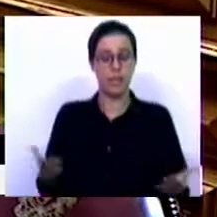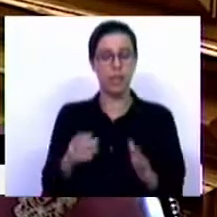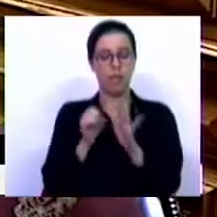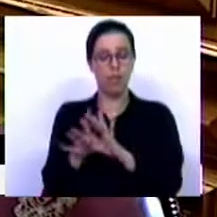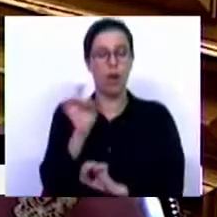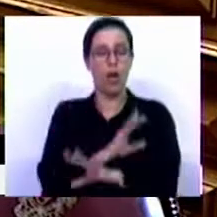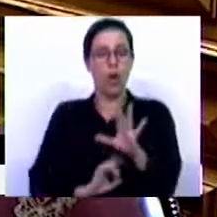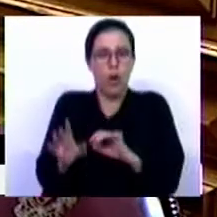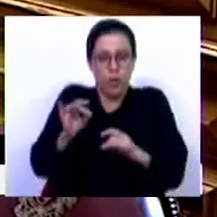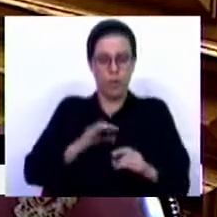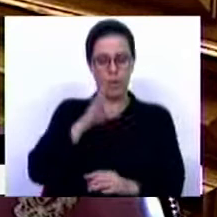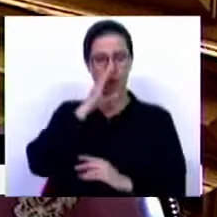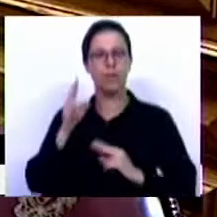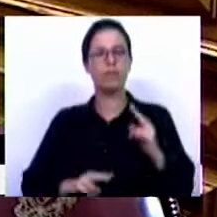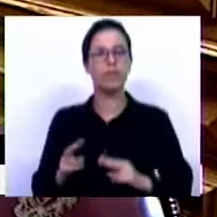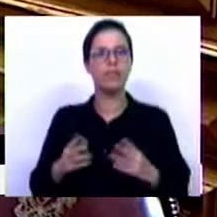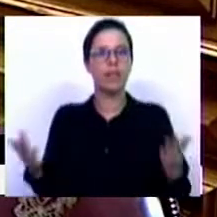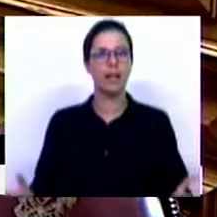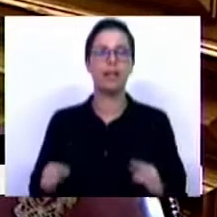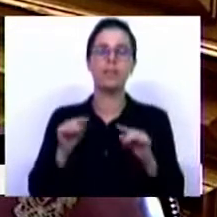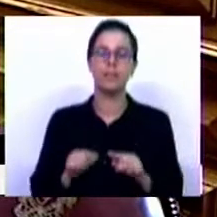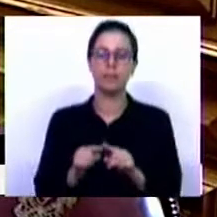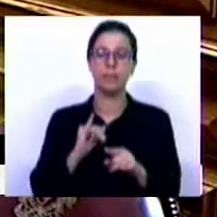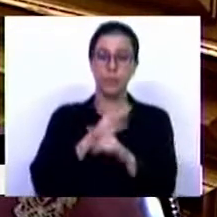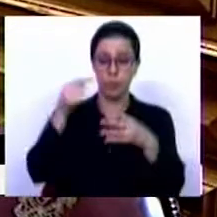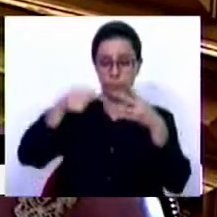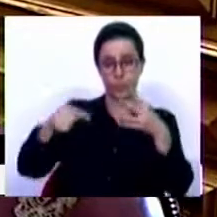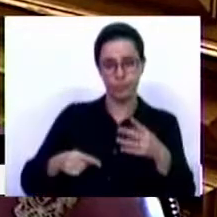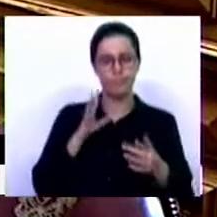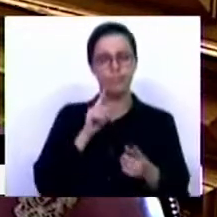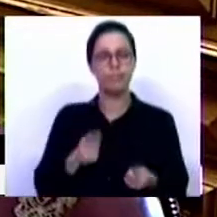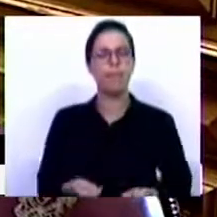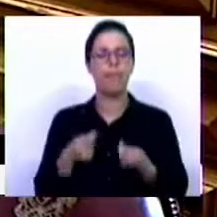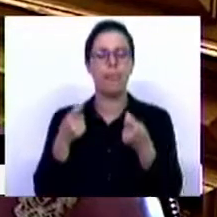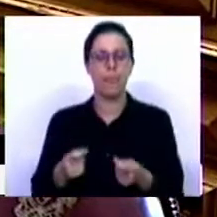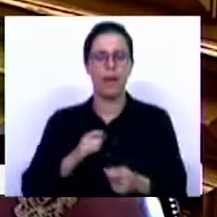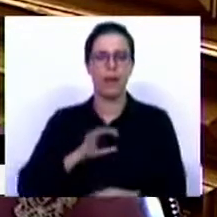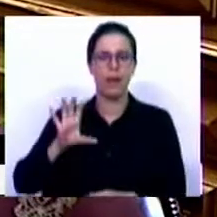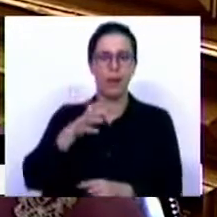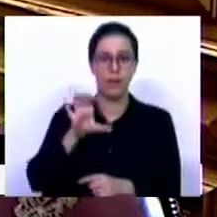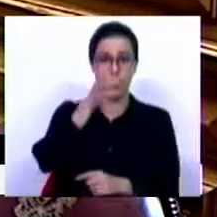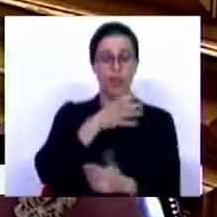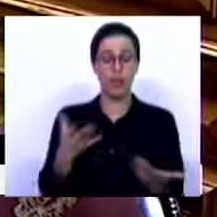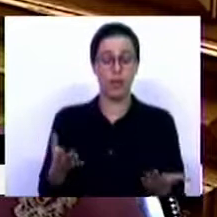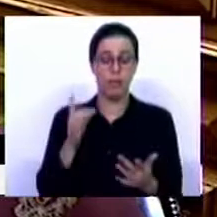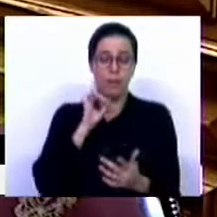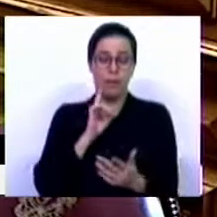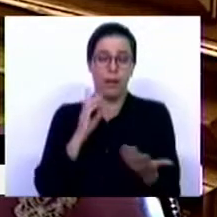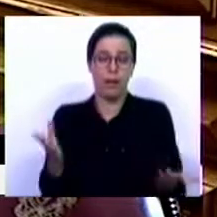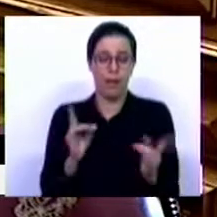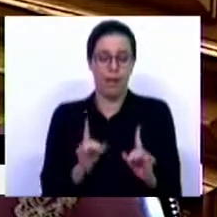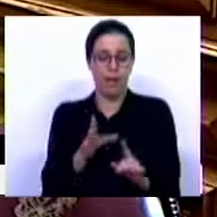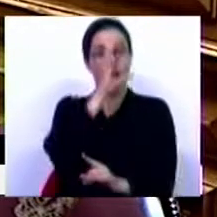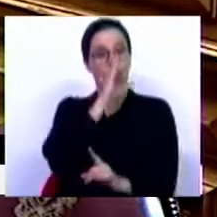fundos europeus. Sr. Ministro das Finanças, estes, entre outros, são importantes investimentos para as nossas regiões e por isso é tão relevante